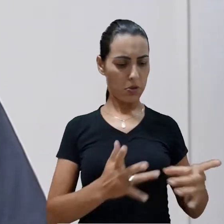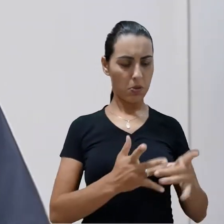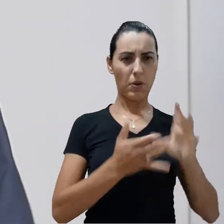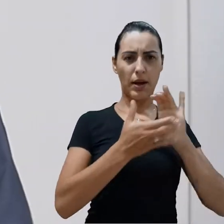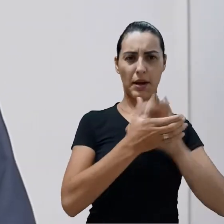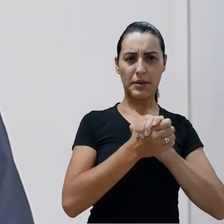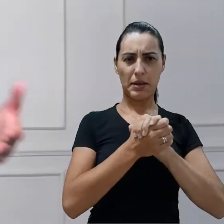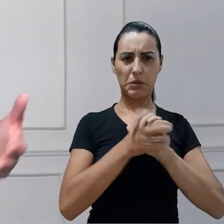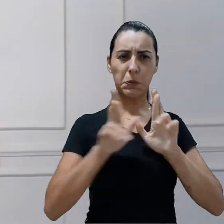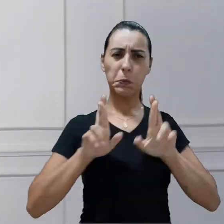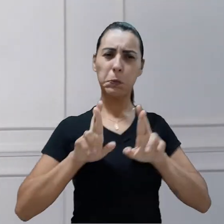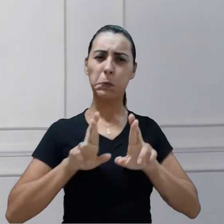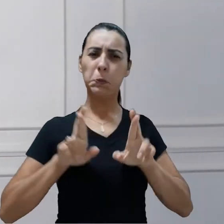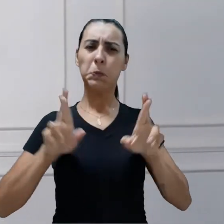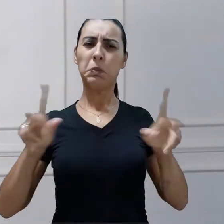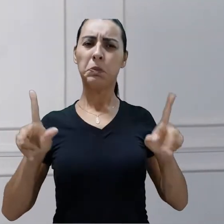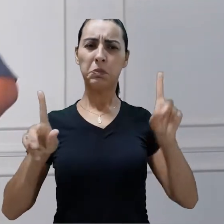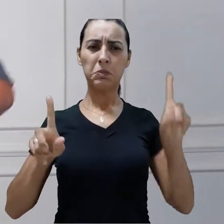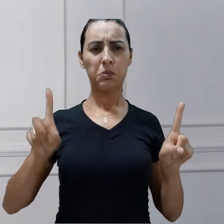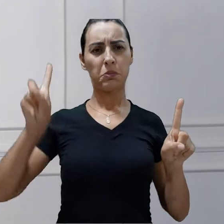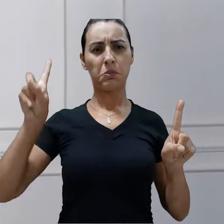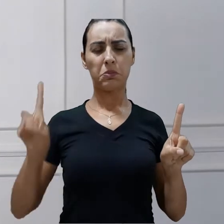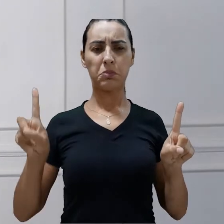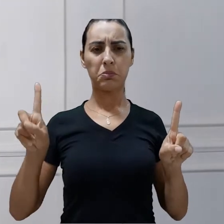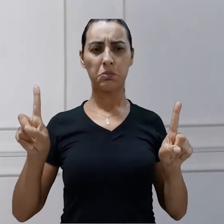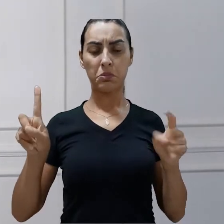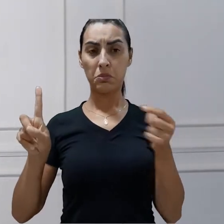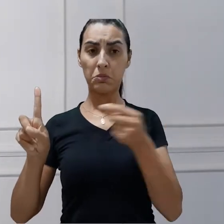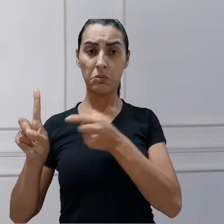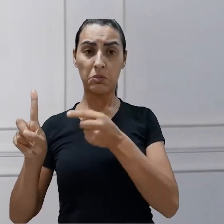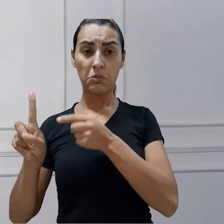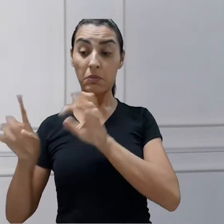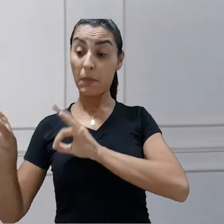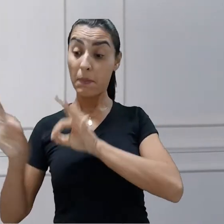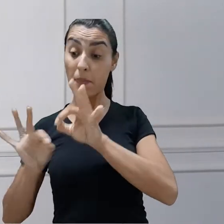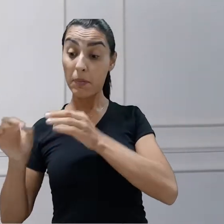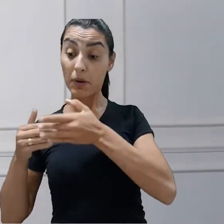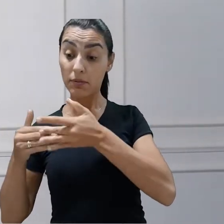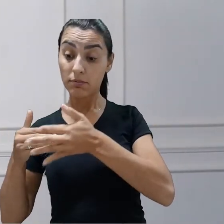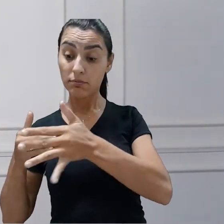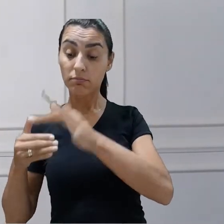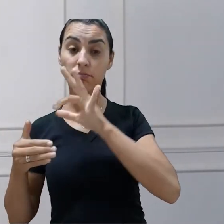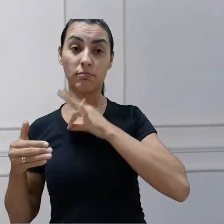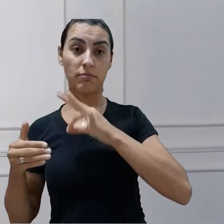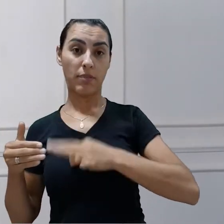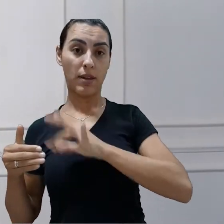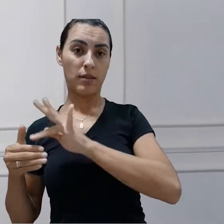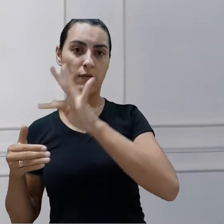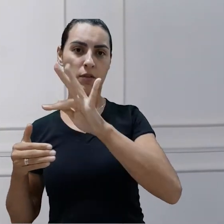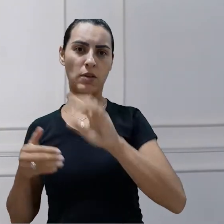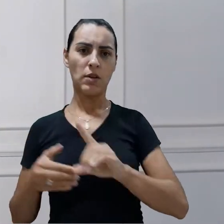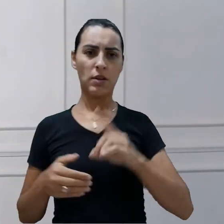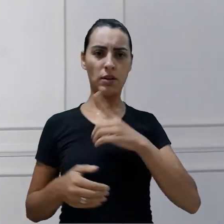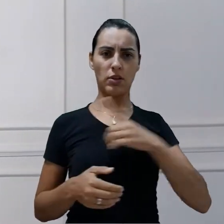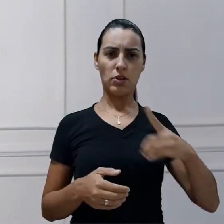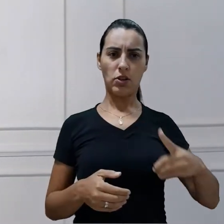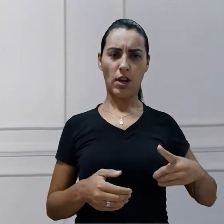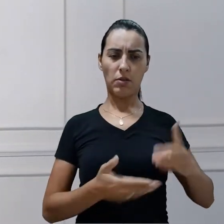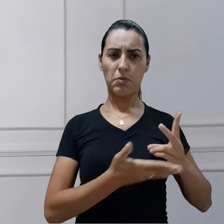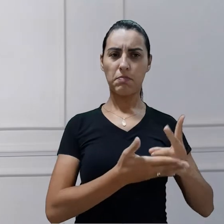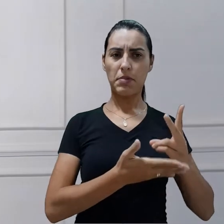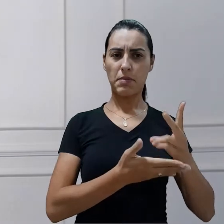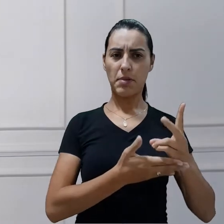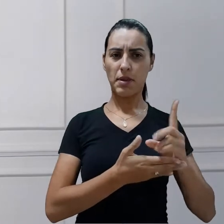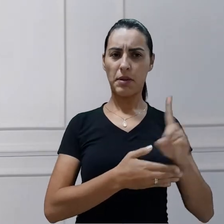e casado? Qual a diferença entre diácono que está se preparando para o sacerdócio e